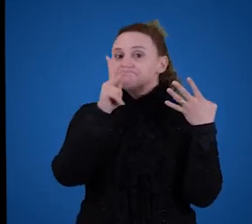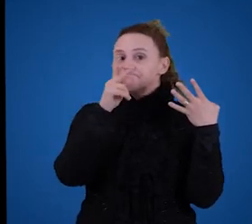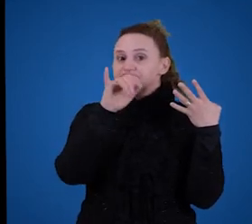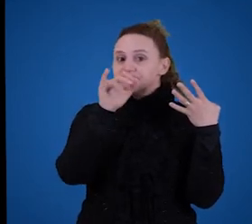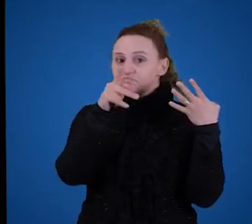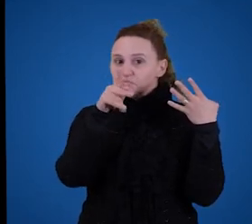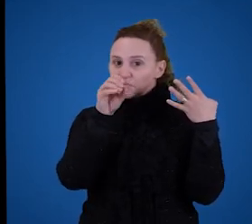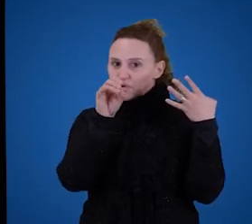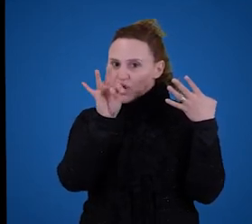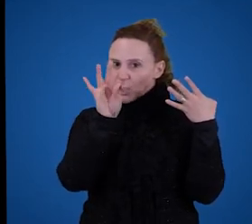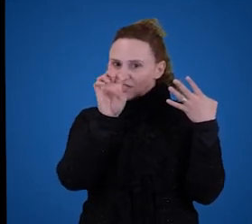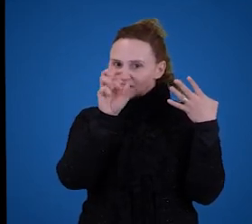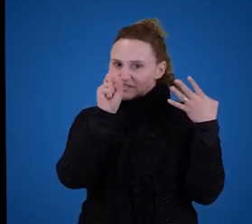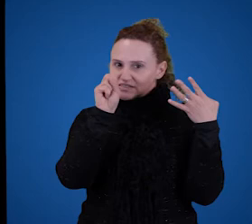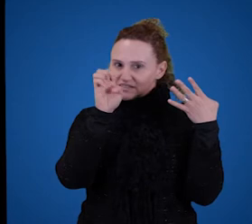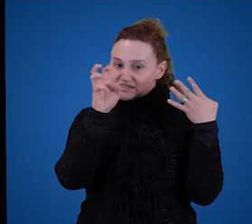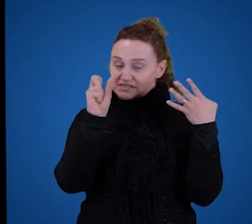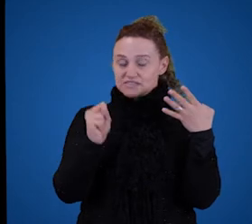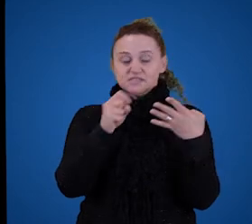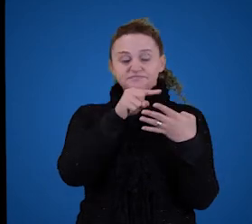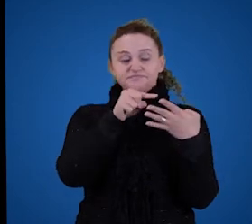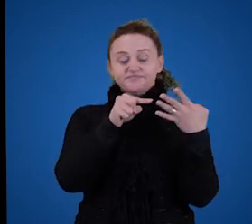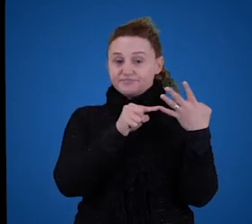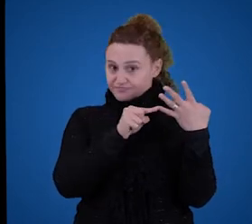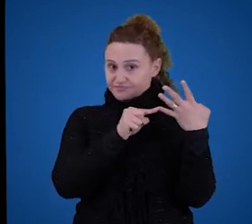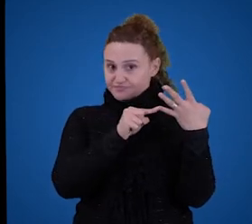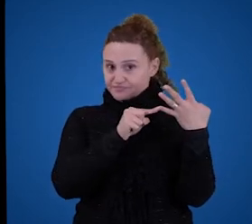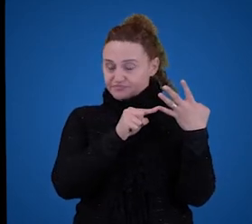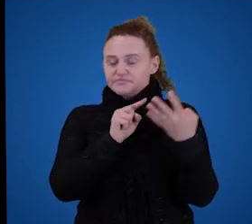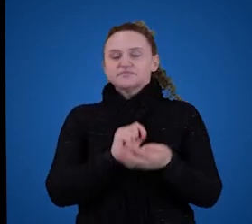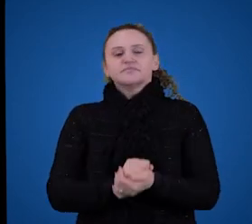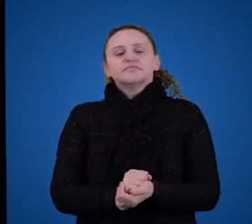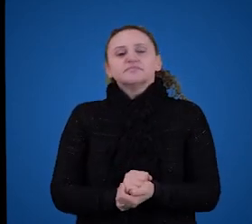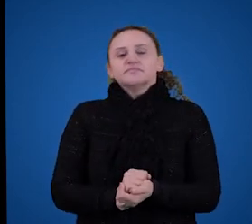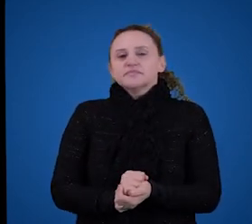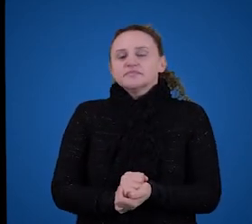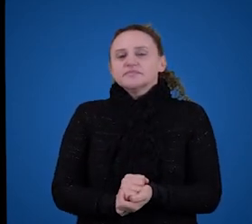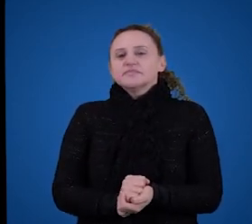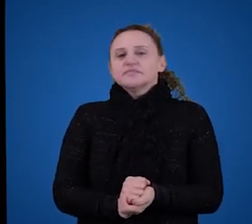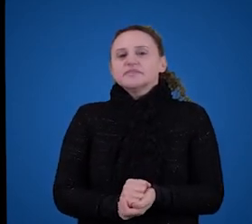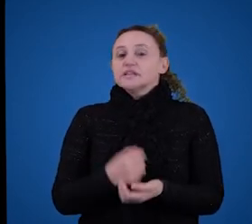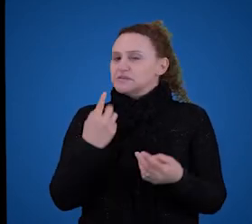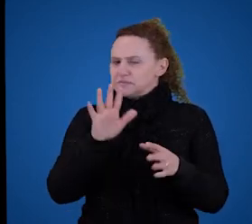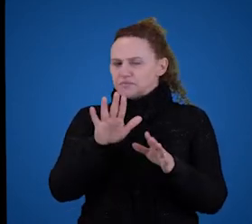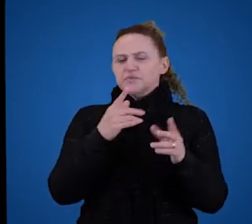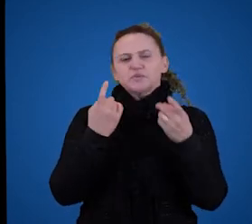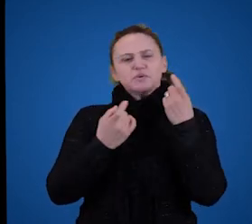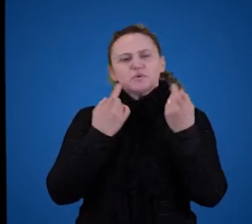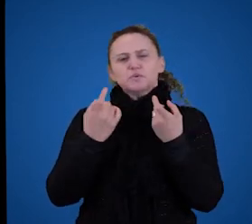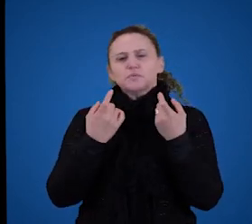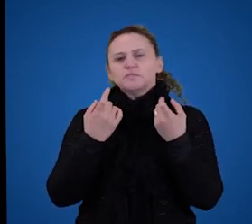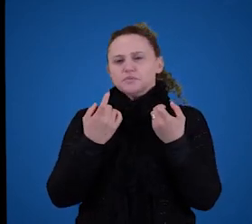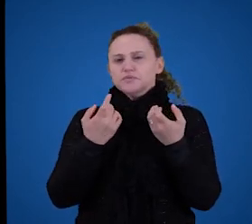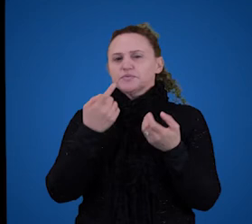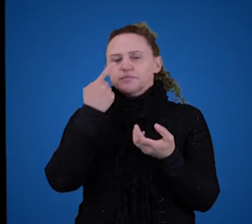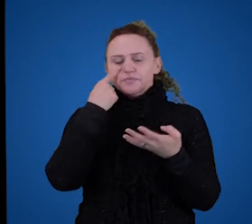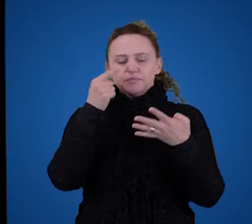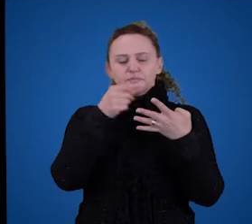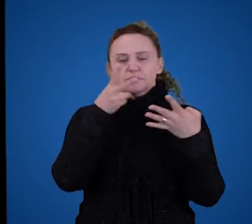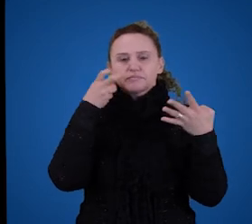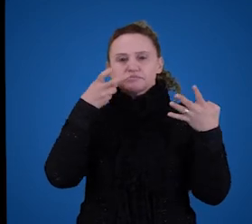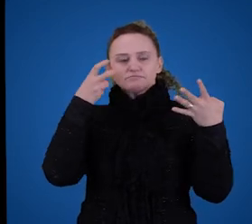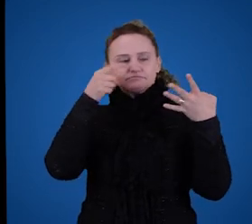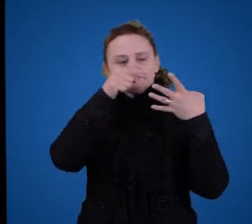explicar isso. Eu vou listar essas quatro hipóteses para vocês e não se preocupem, a gente vai ver uma por uma. Então, nós vamos,